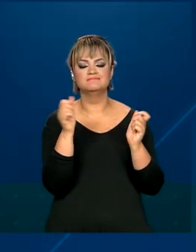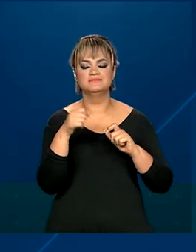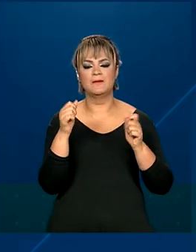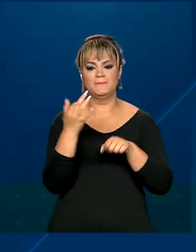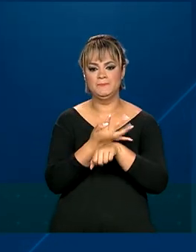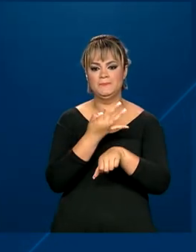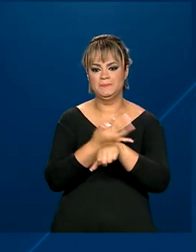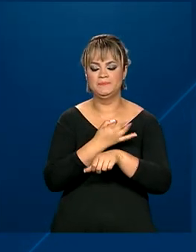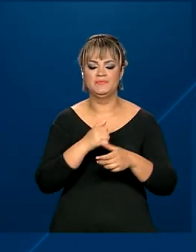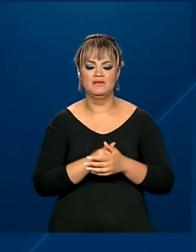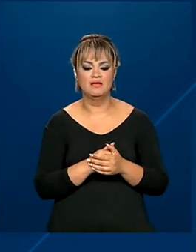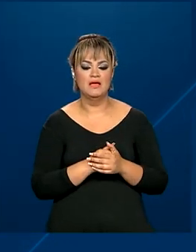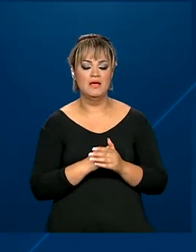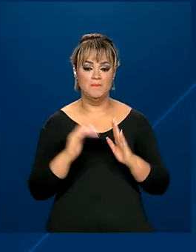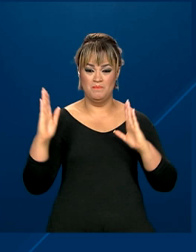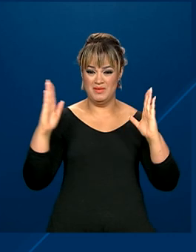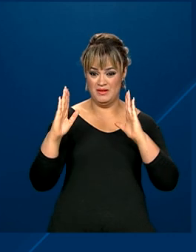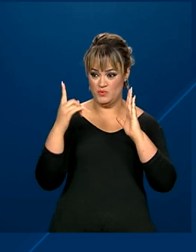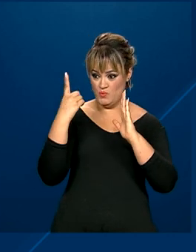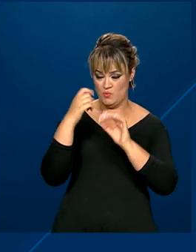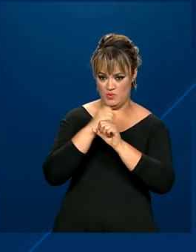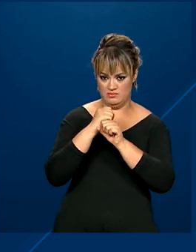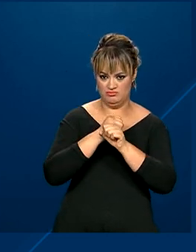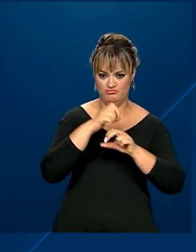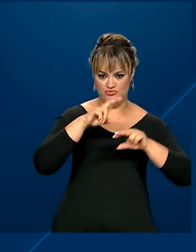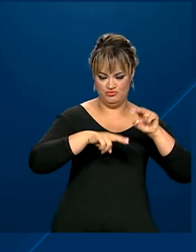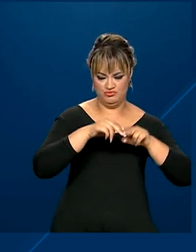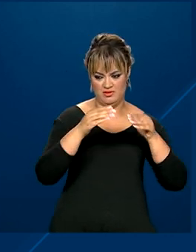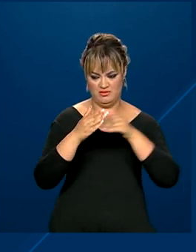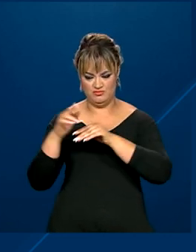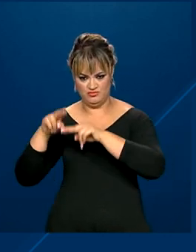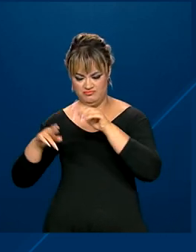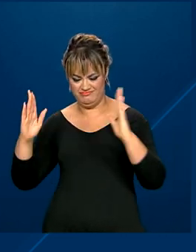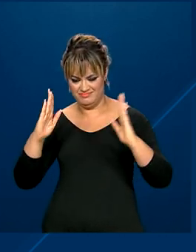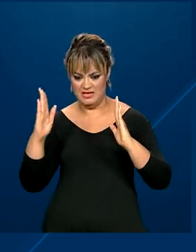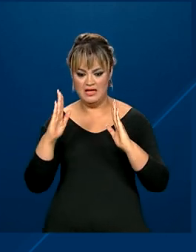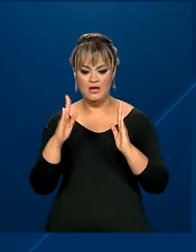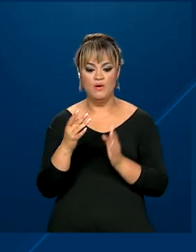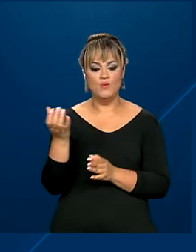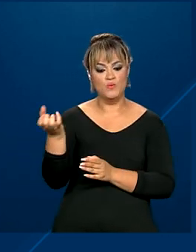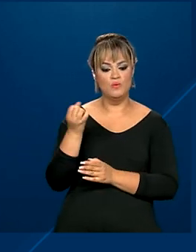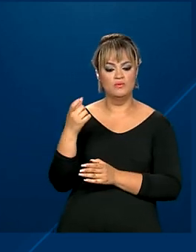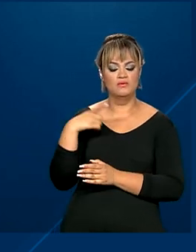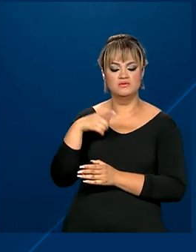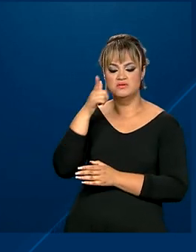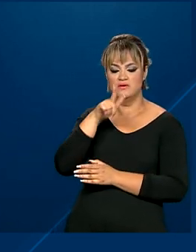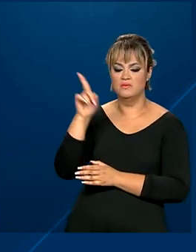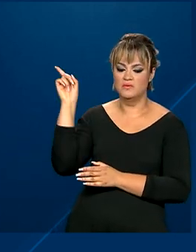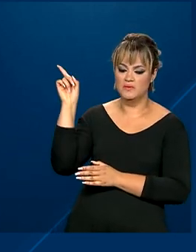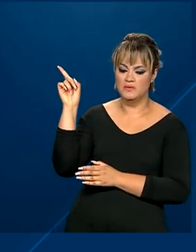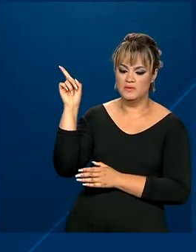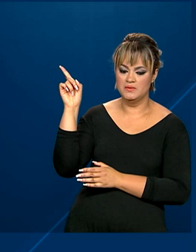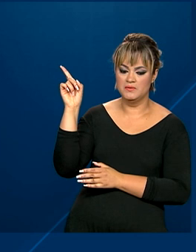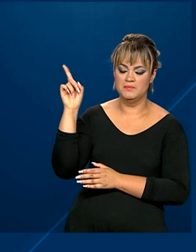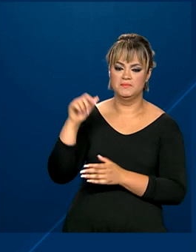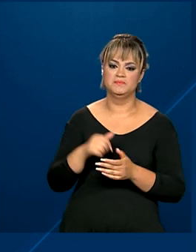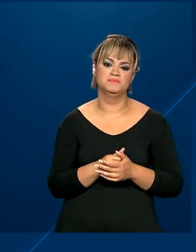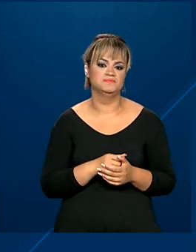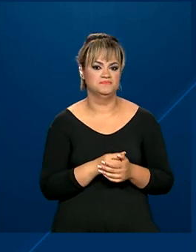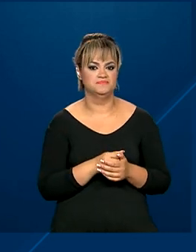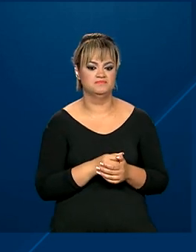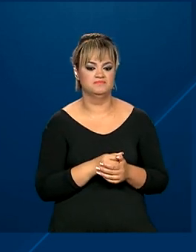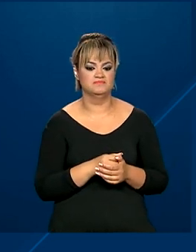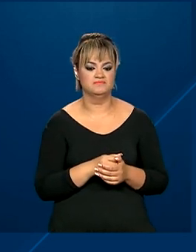12 meses até junho de 2022, o lucro líquido dos bancos foi de R$ 138 bilhões,